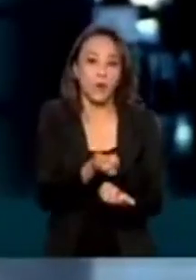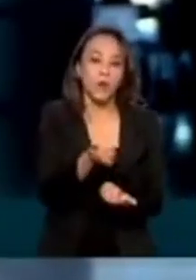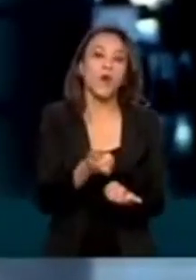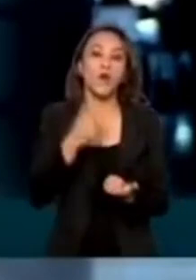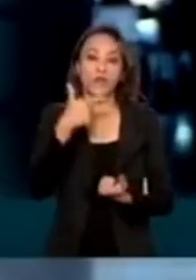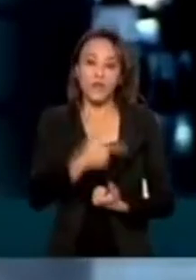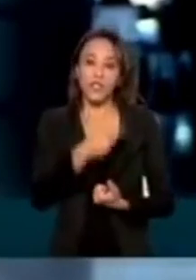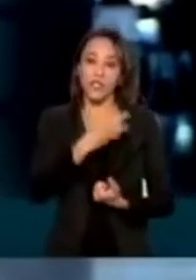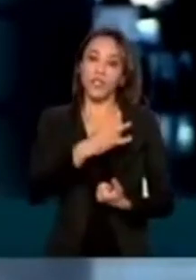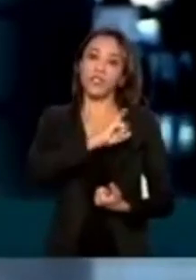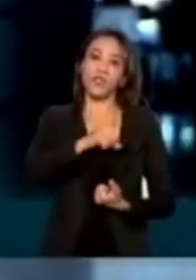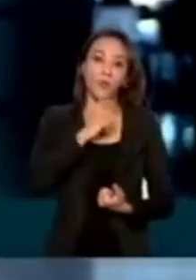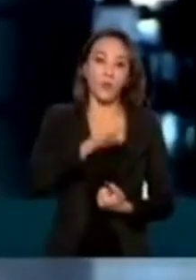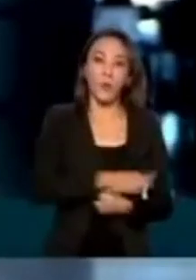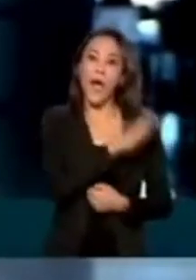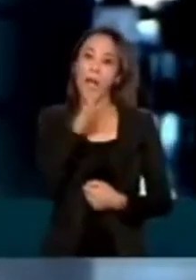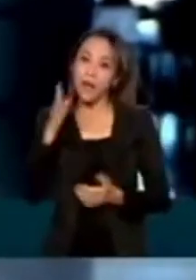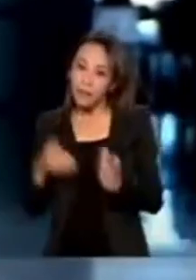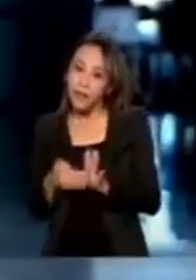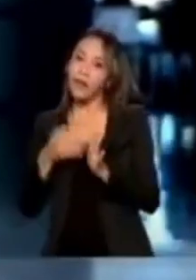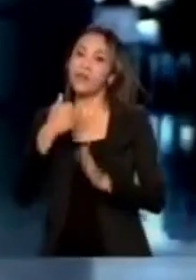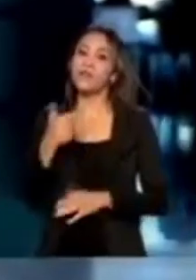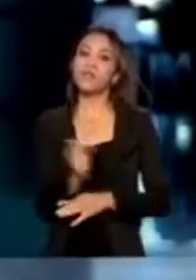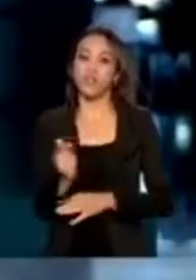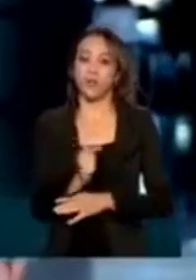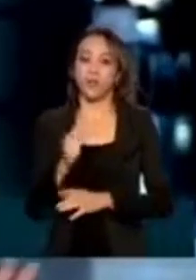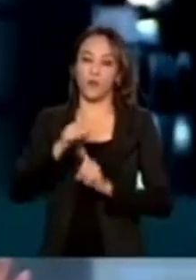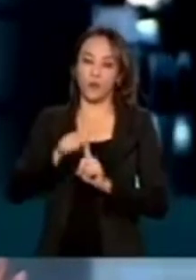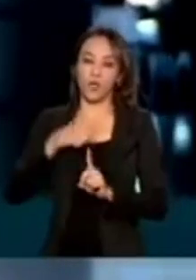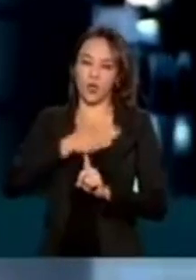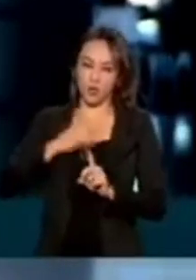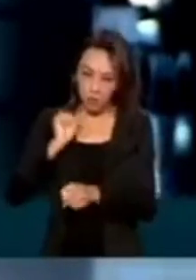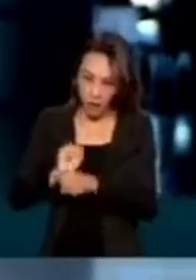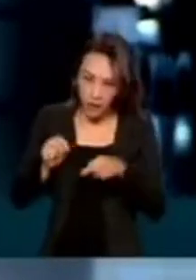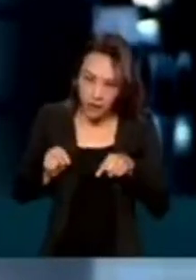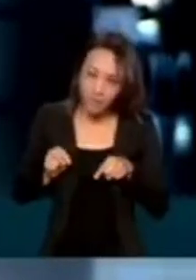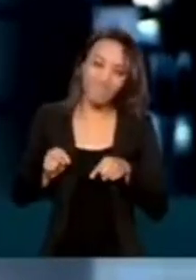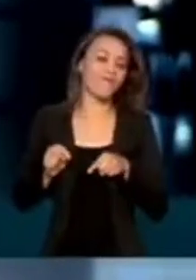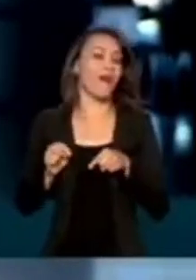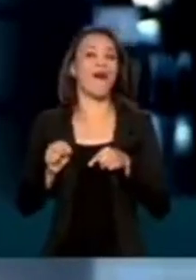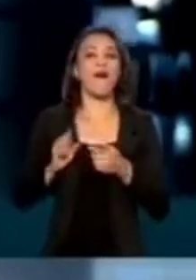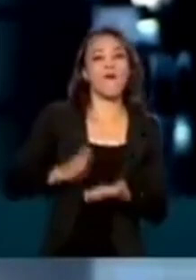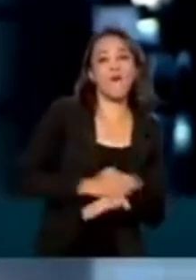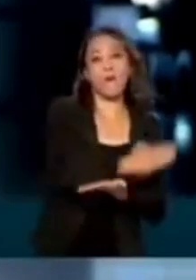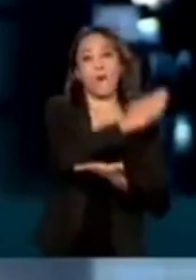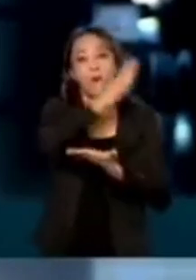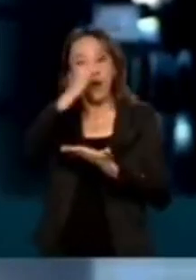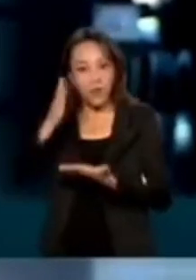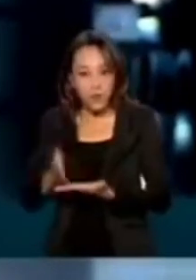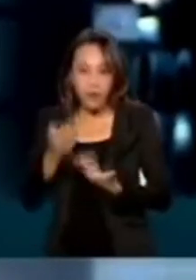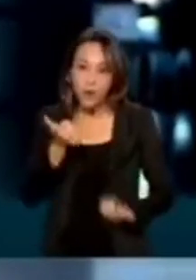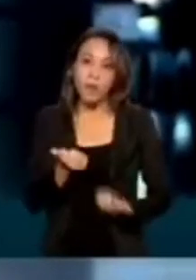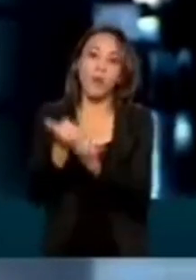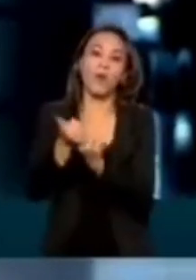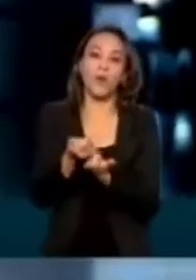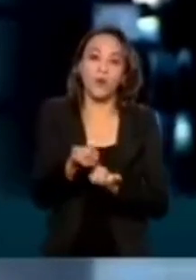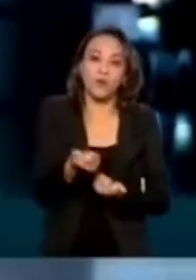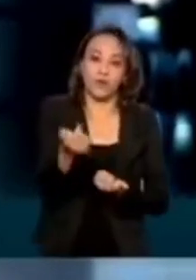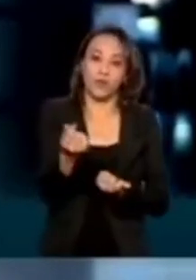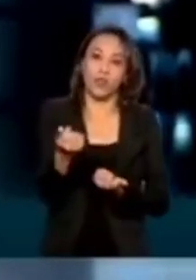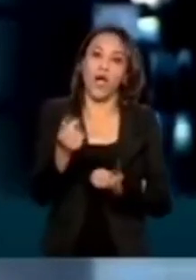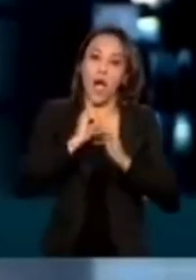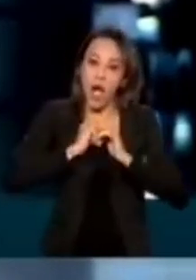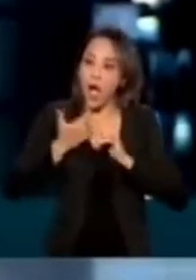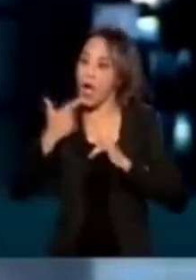23 de julho a 22 de agosto, mas não vai parar por aí. Com a prorrogação do benefício anunciada pelo governo